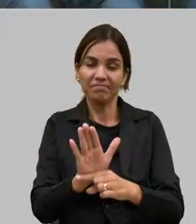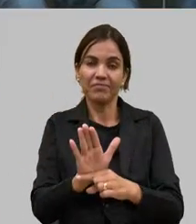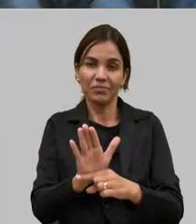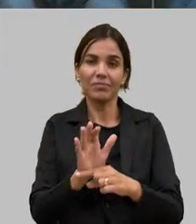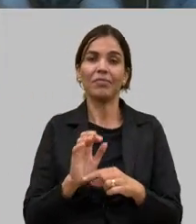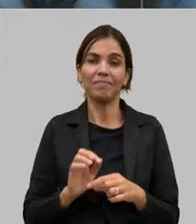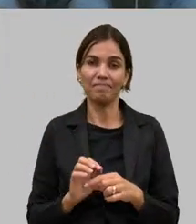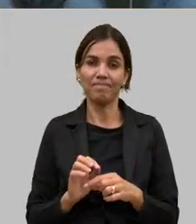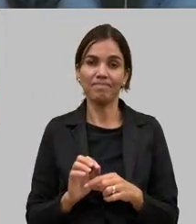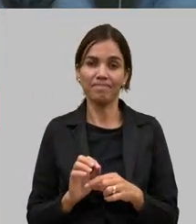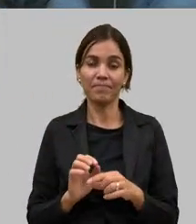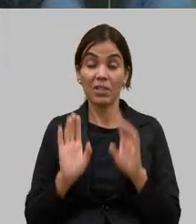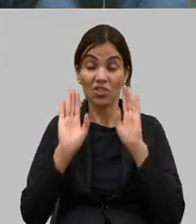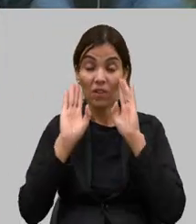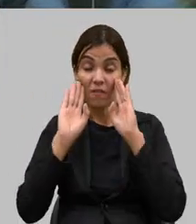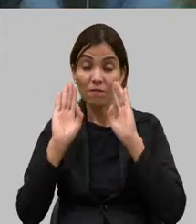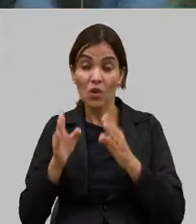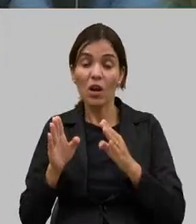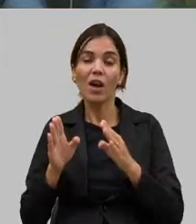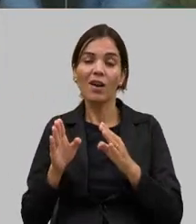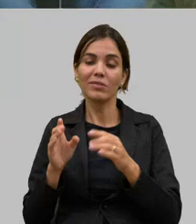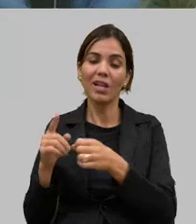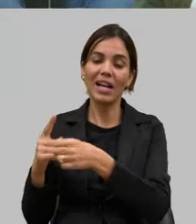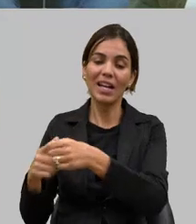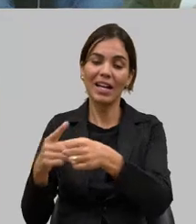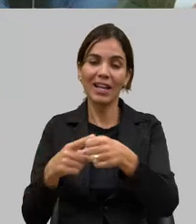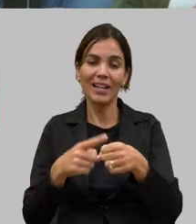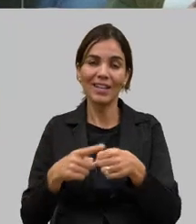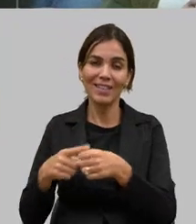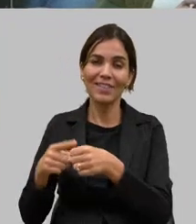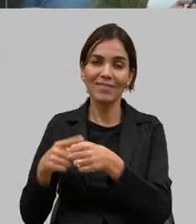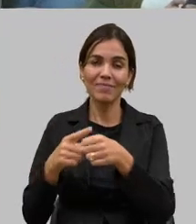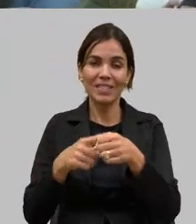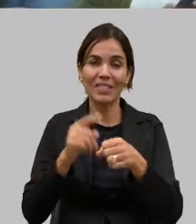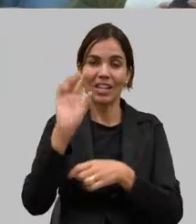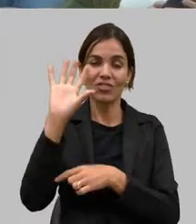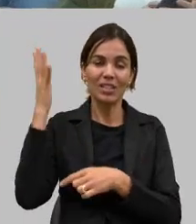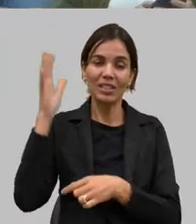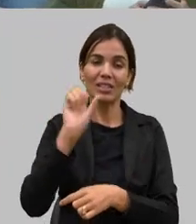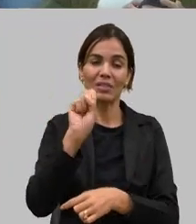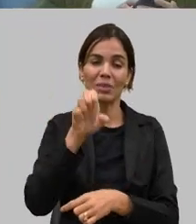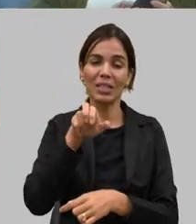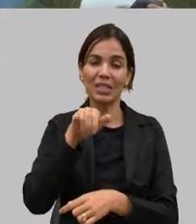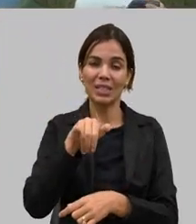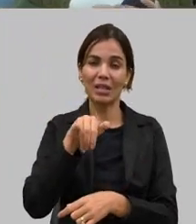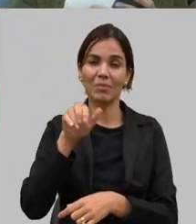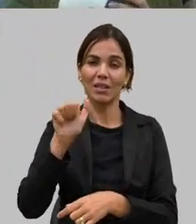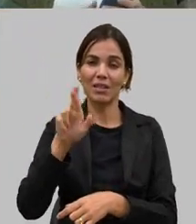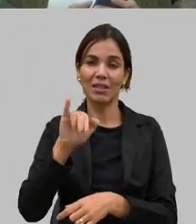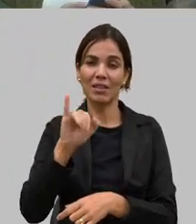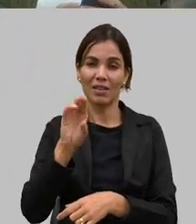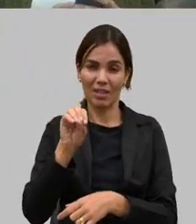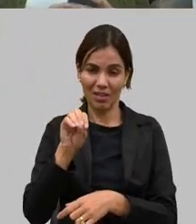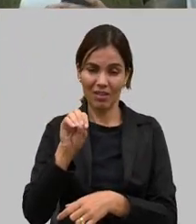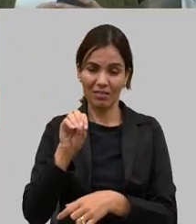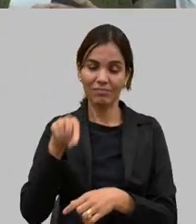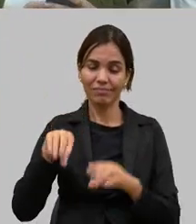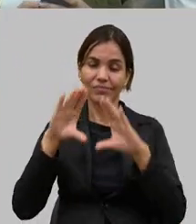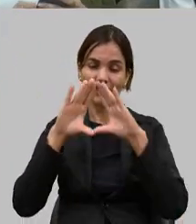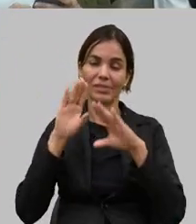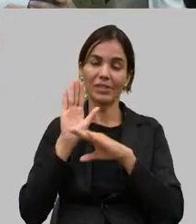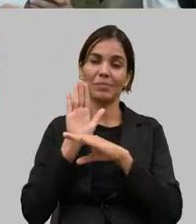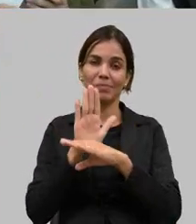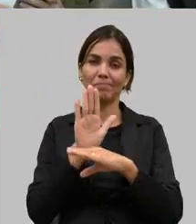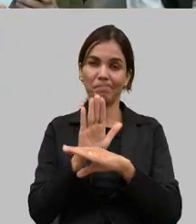municípios do semiárido mineiro é uma entrega também muito importante que nós estamos fazendo via secretaria com apoio dessa casa aqui que